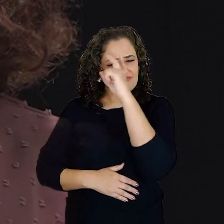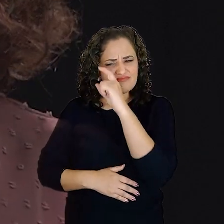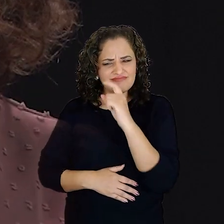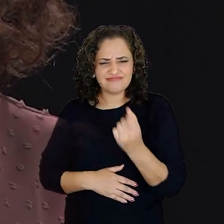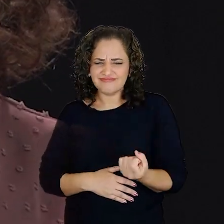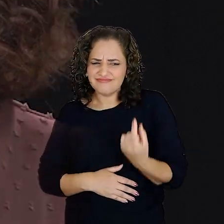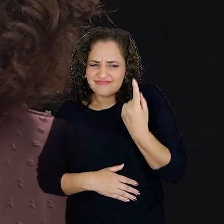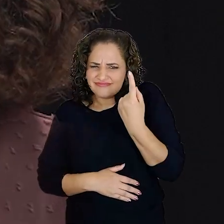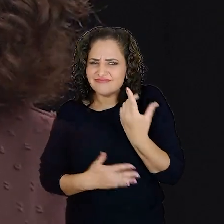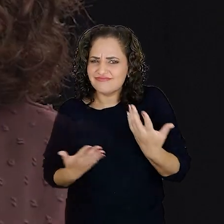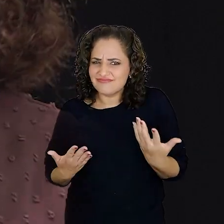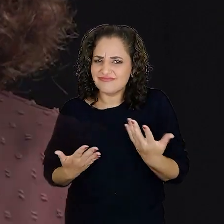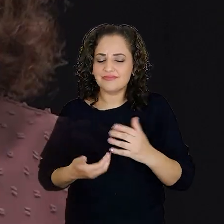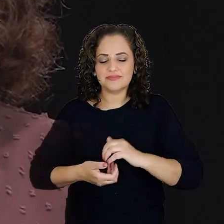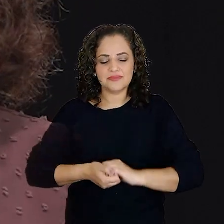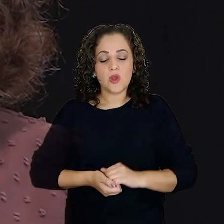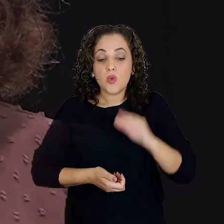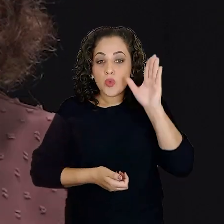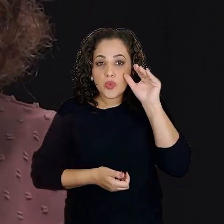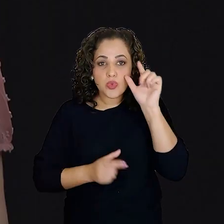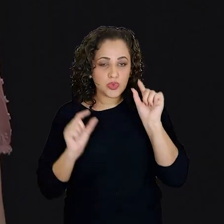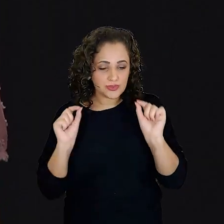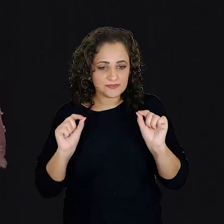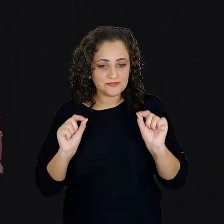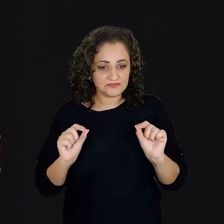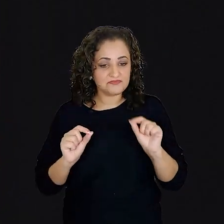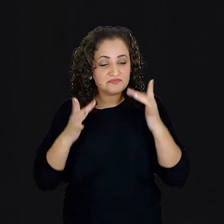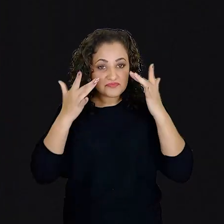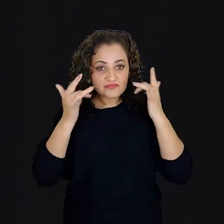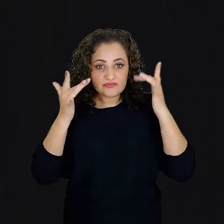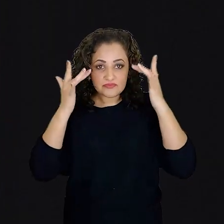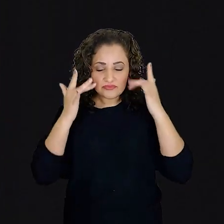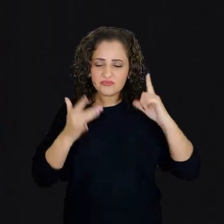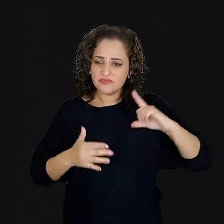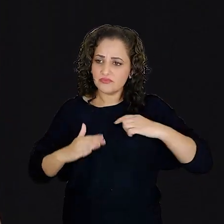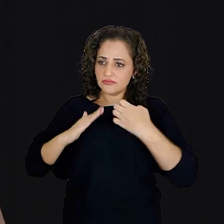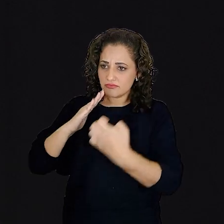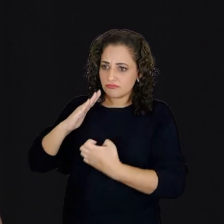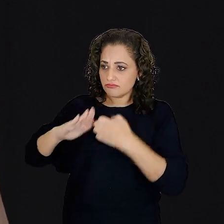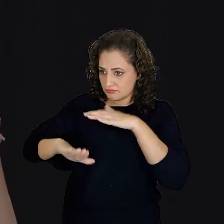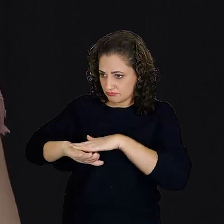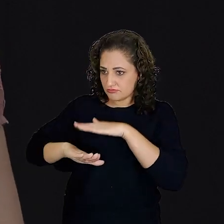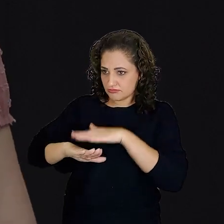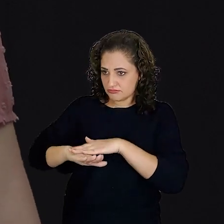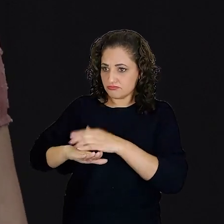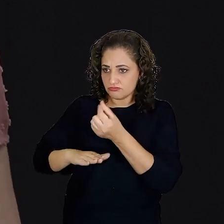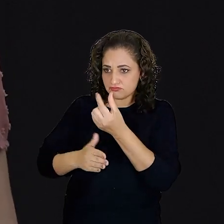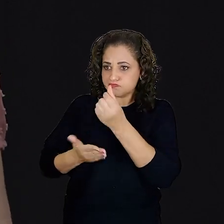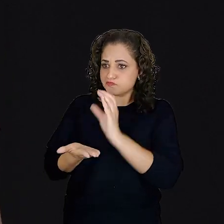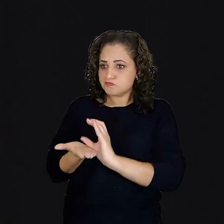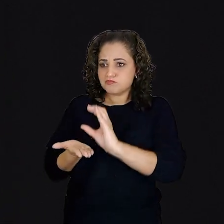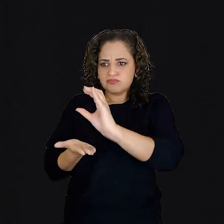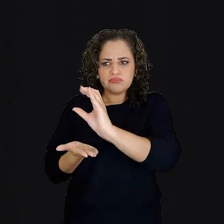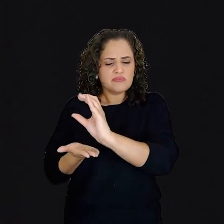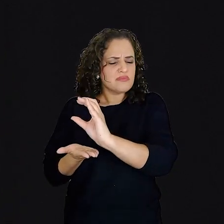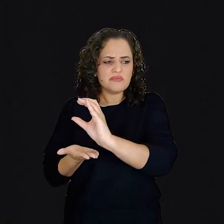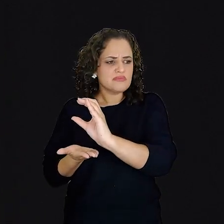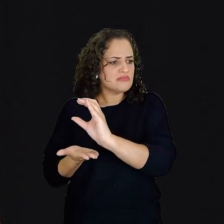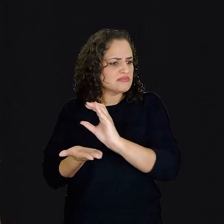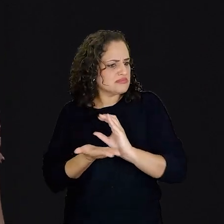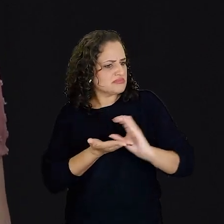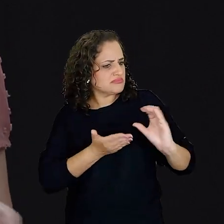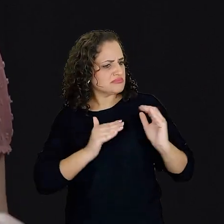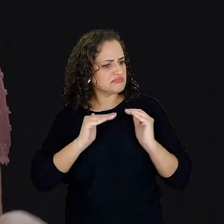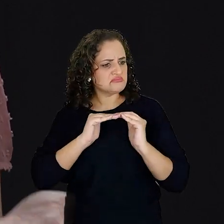dificuldades financeiras. Alguma coisa está errada aí, né? Curioso! É que essa peça rendeu à empresa de Pascual Segreto bastante